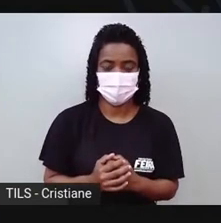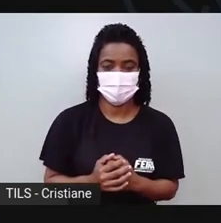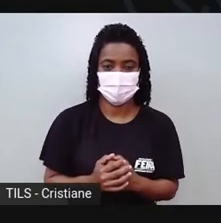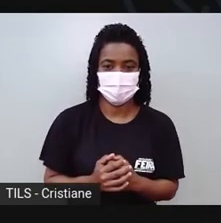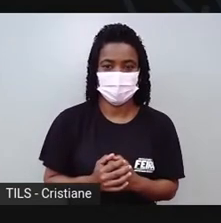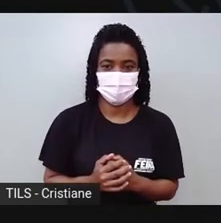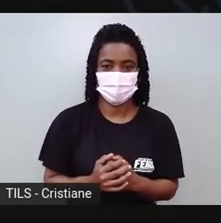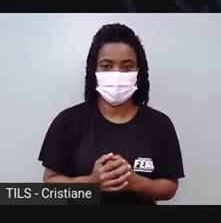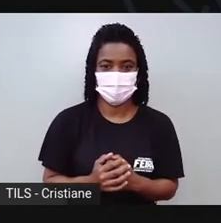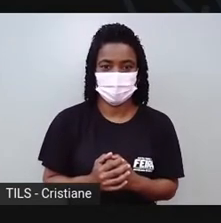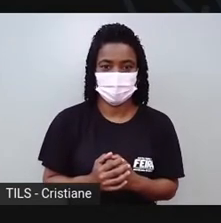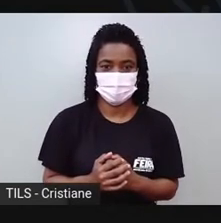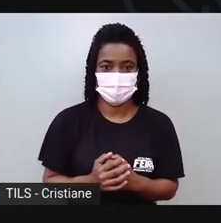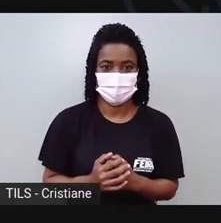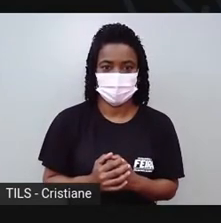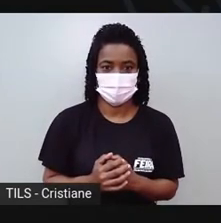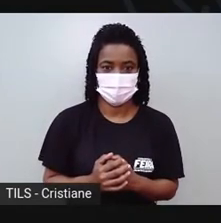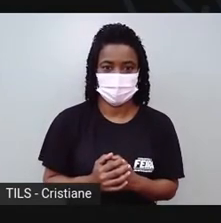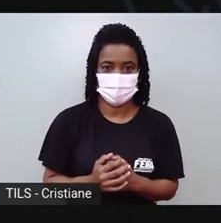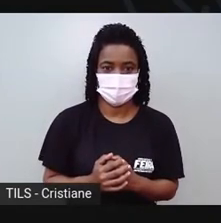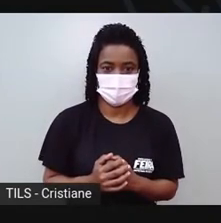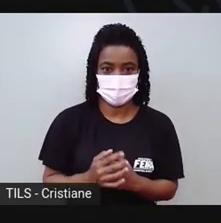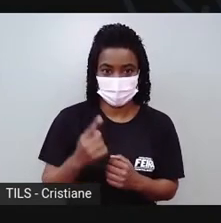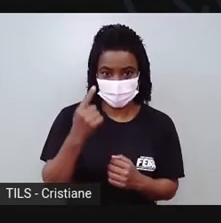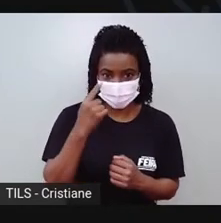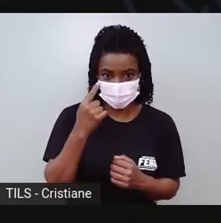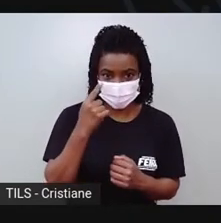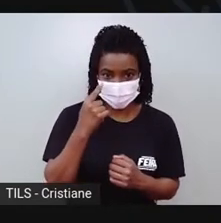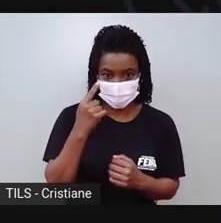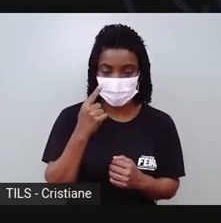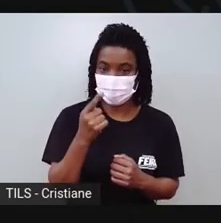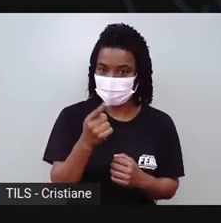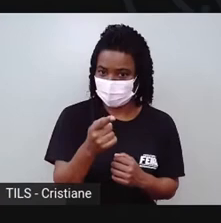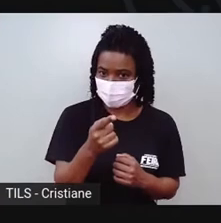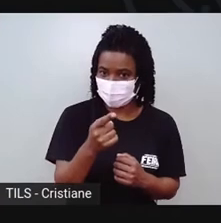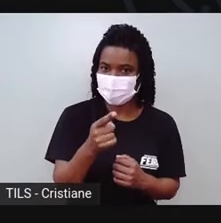A gente vai colocar em cima que vai ser o porquinho.